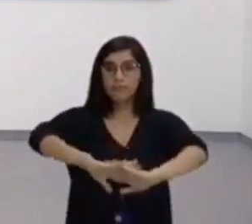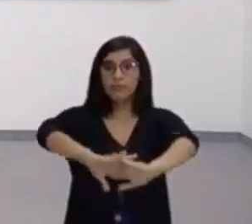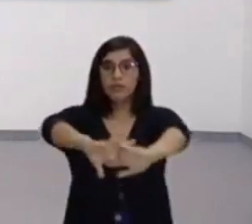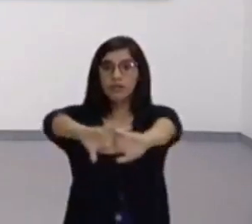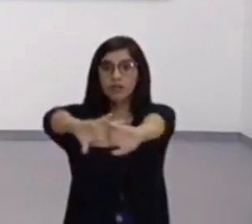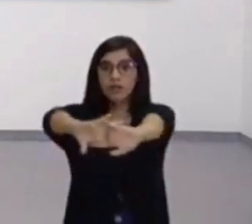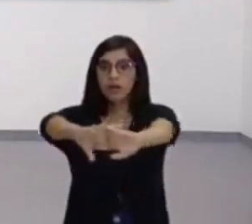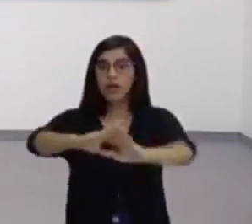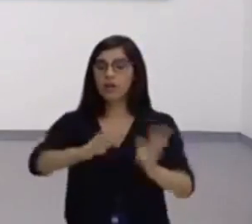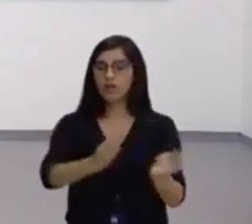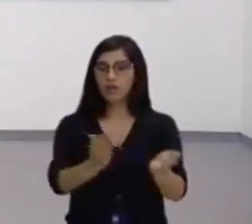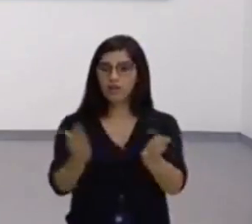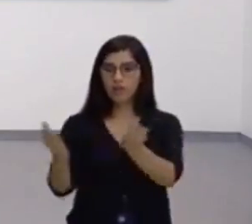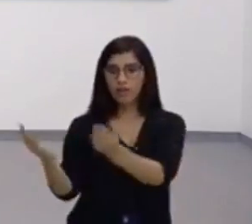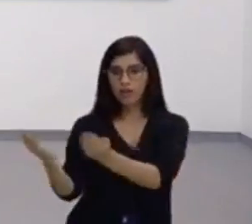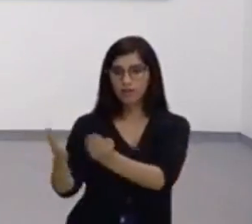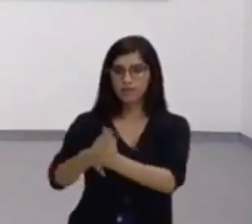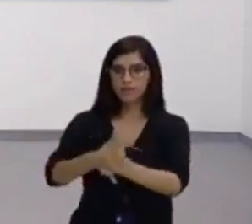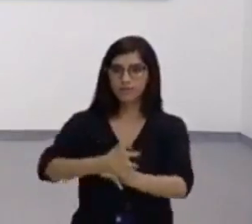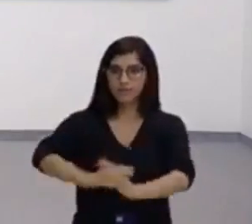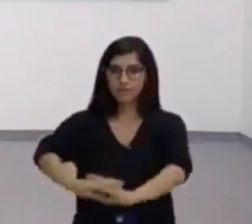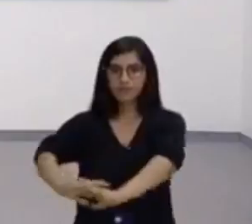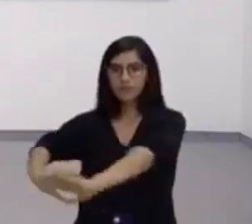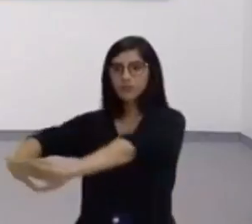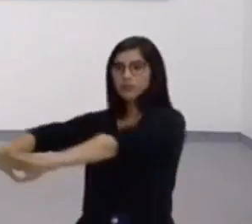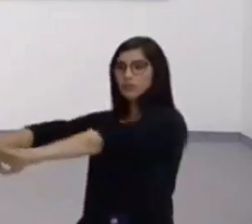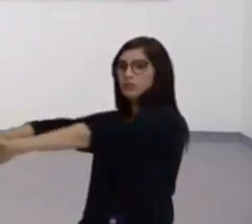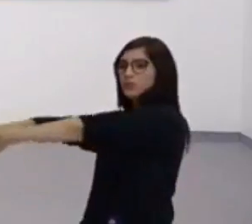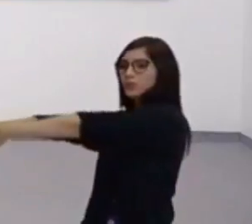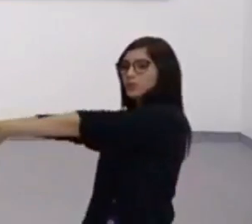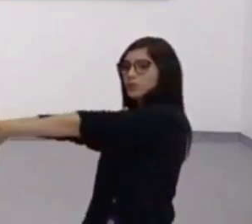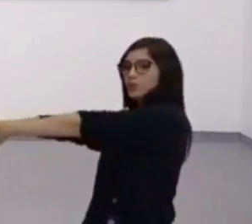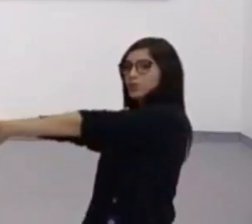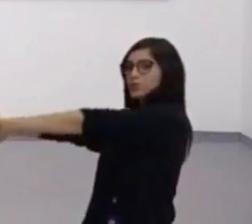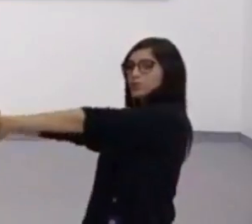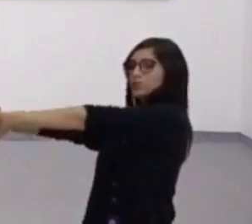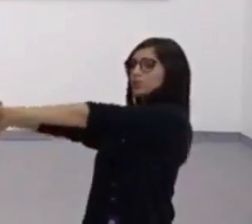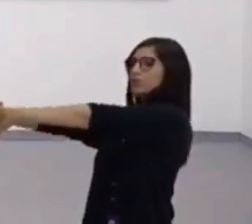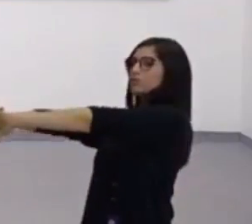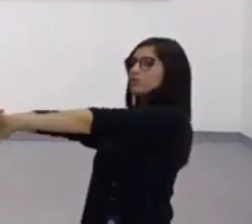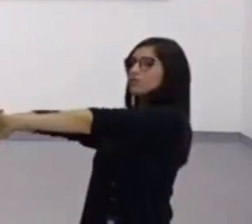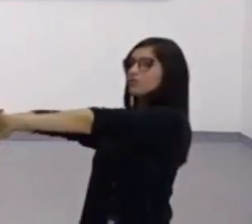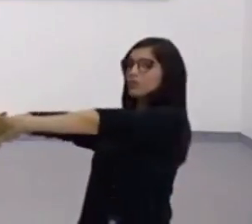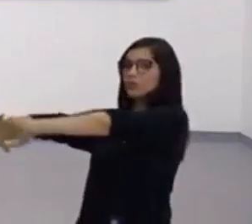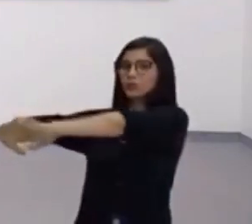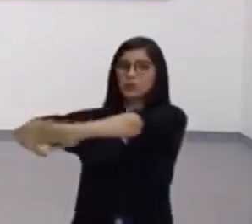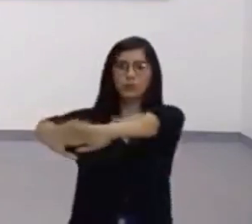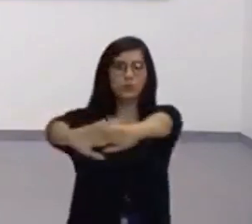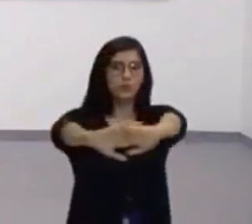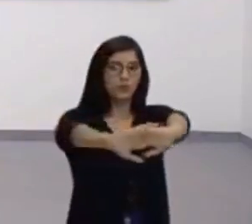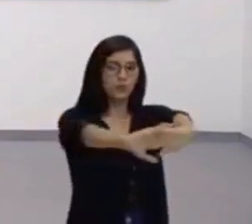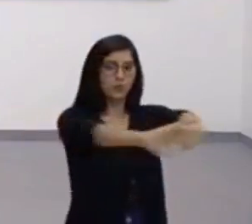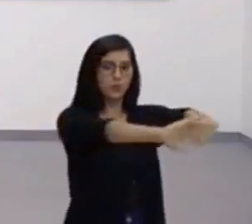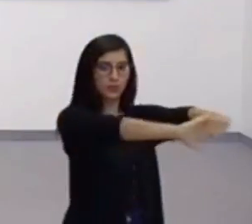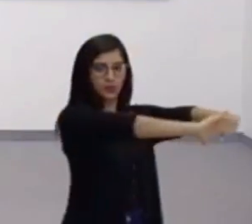Nós vamos virar só para um lado, ó. Reparou? Está alongando ou não está? Vamos lá para o outro lado.